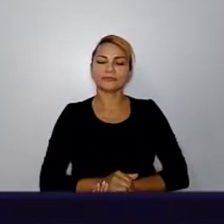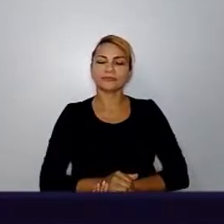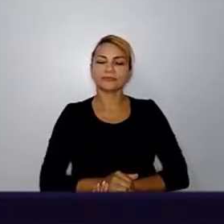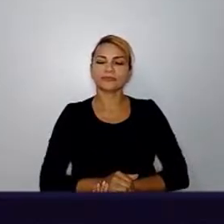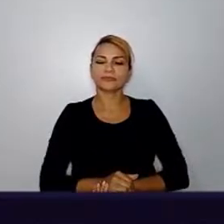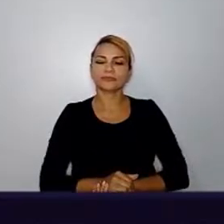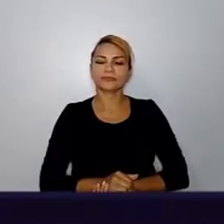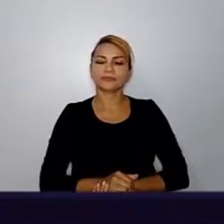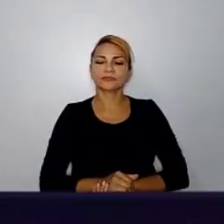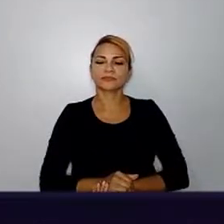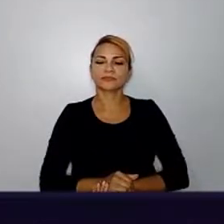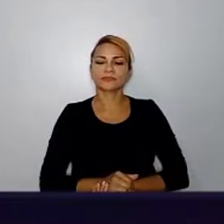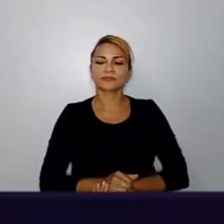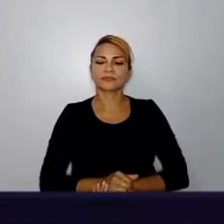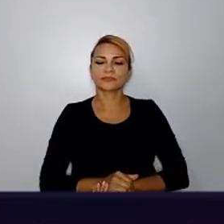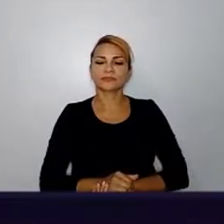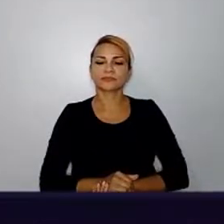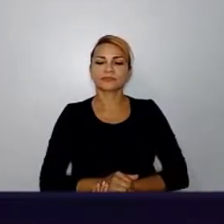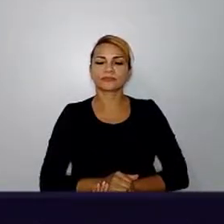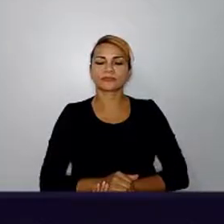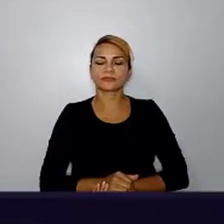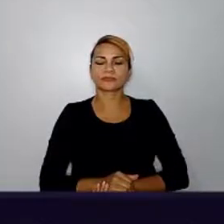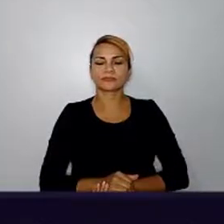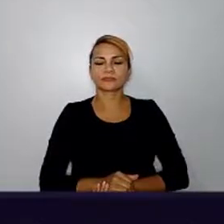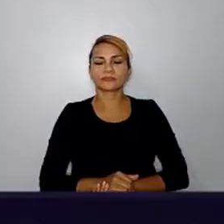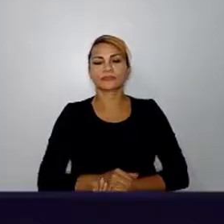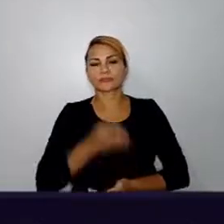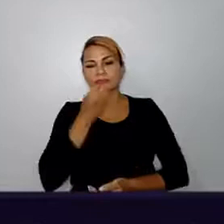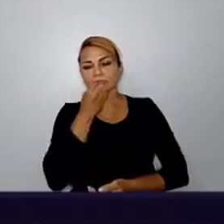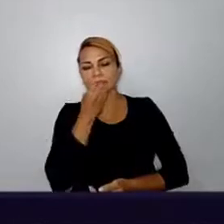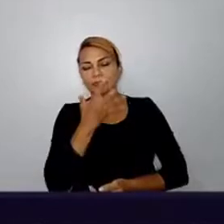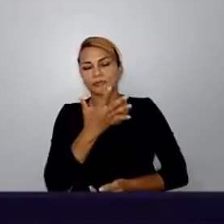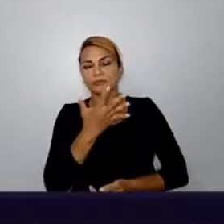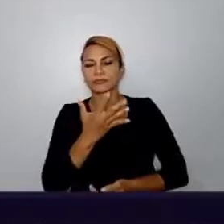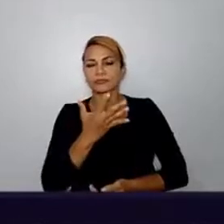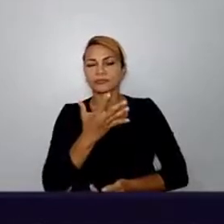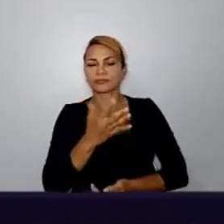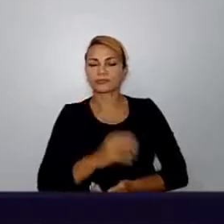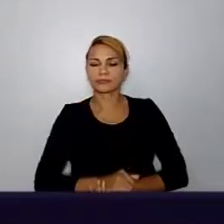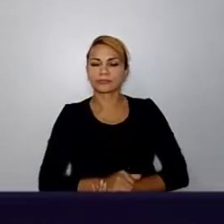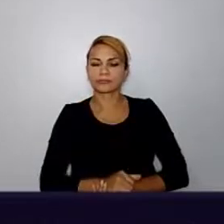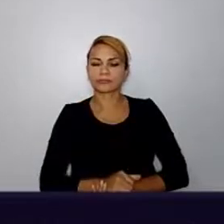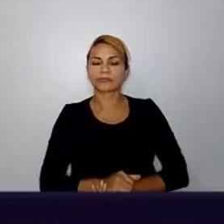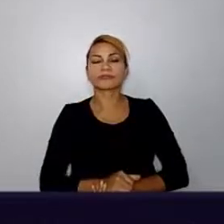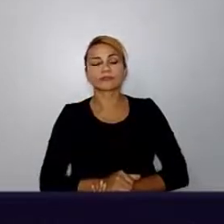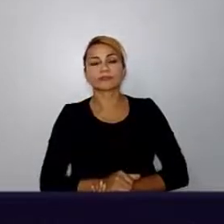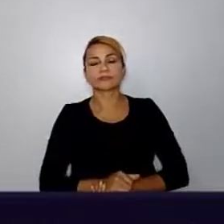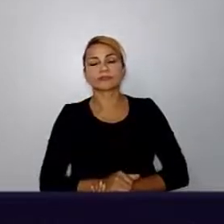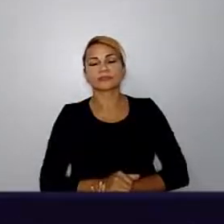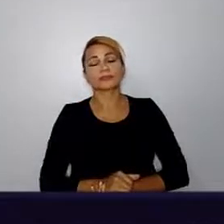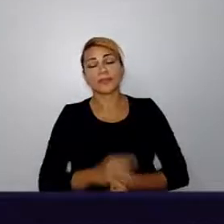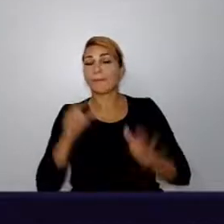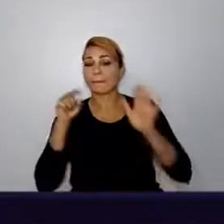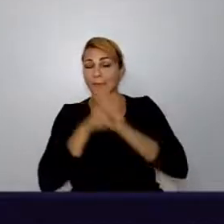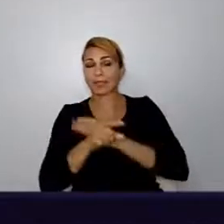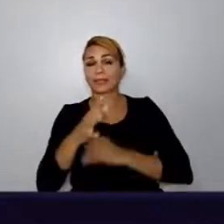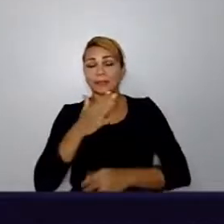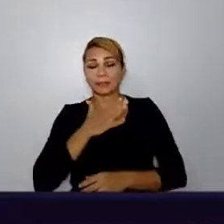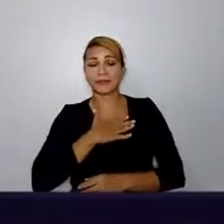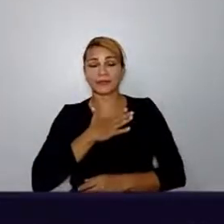É, bom, eu queria te fazer uma pergunta agora minha, sou super